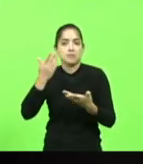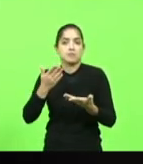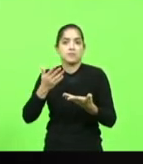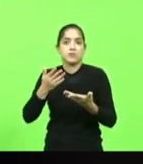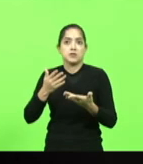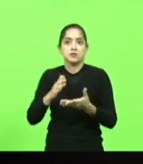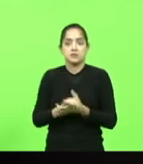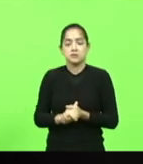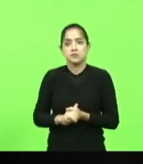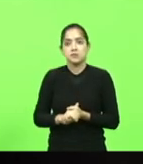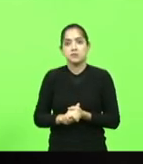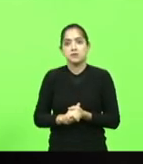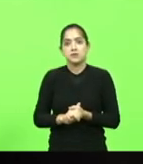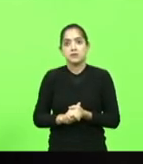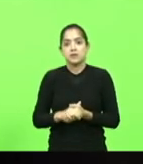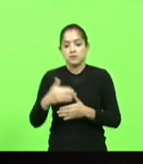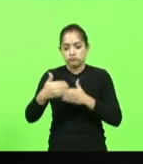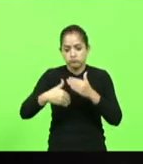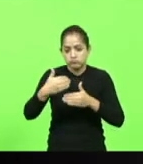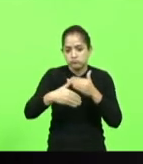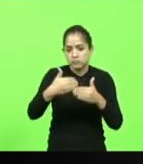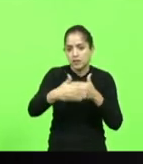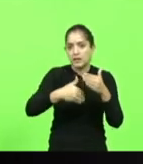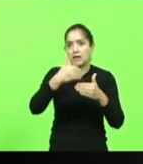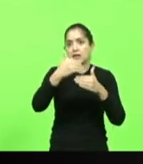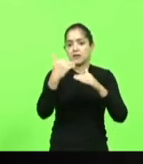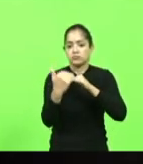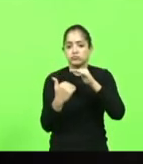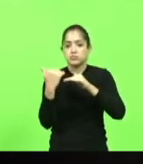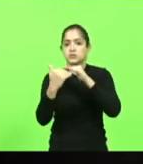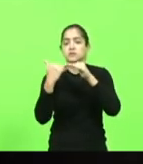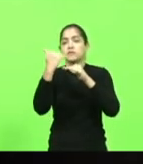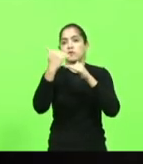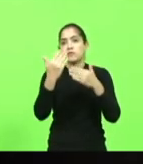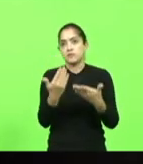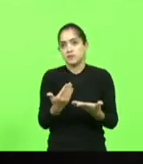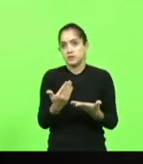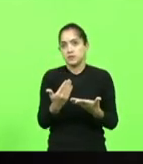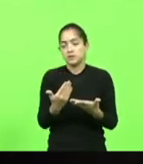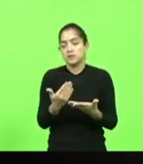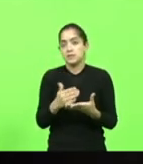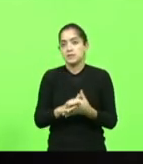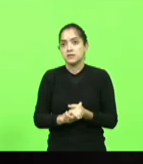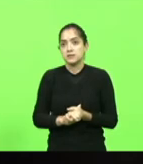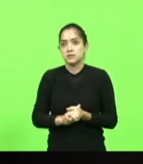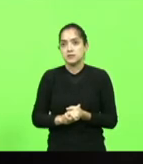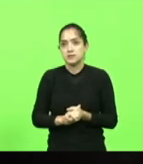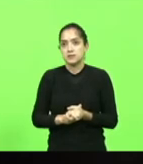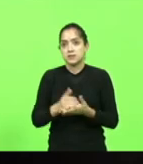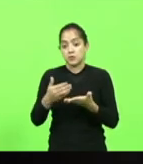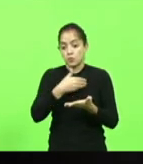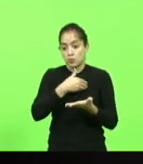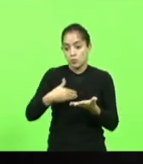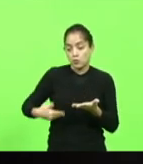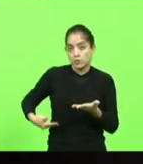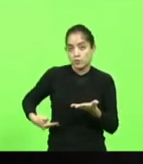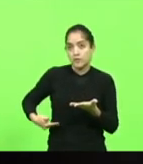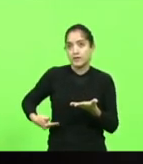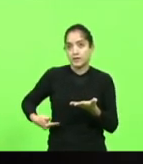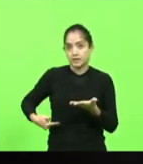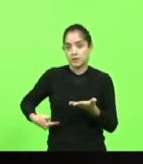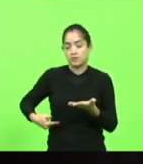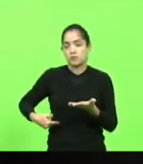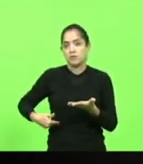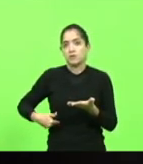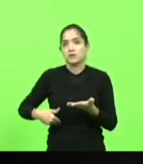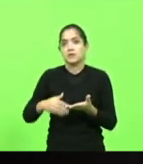carreira dele então se eu ver o governo está fazendo realmente vão fazer